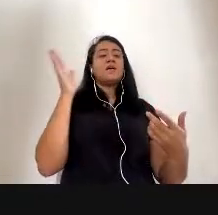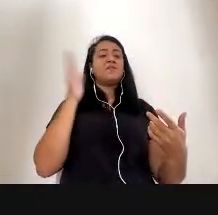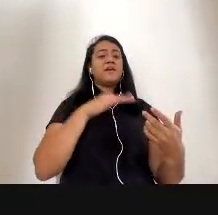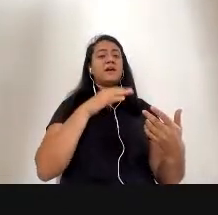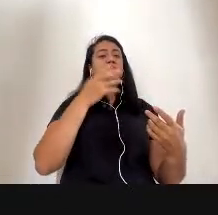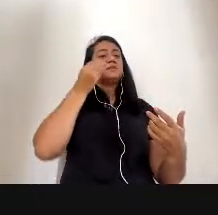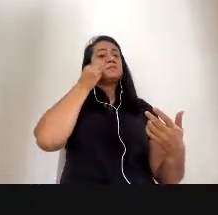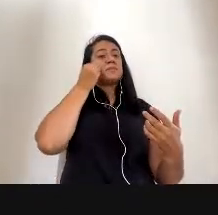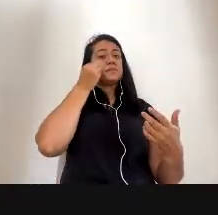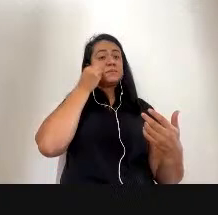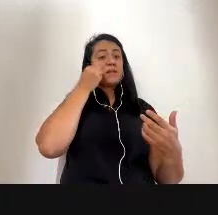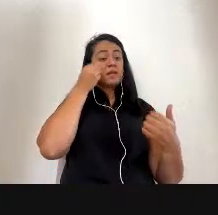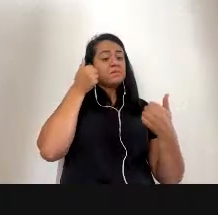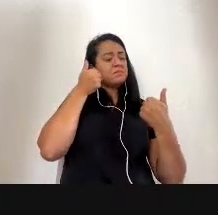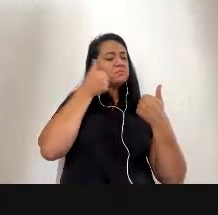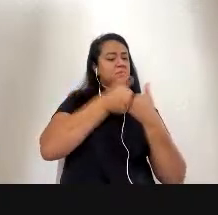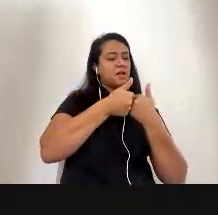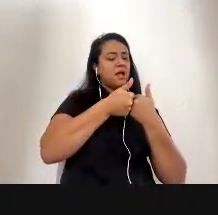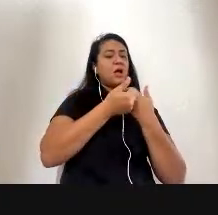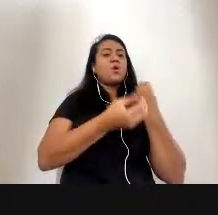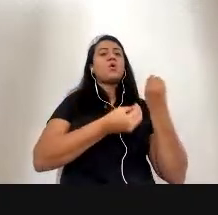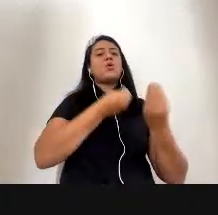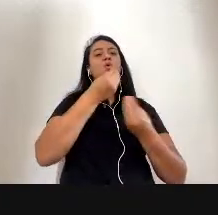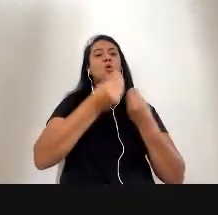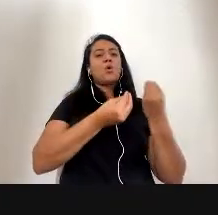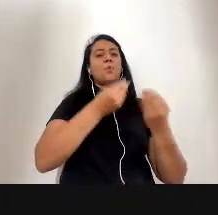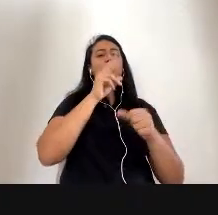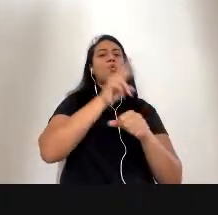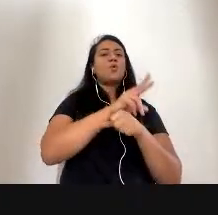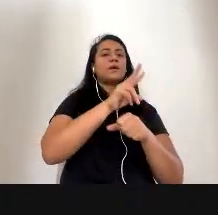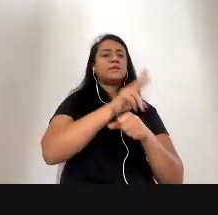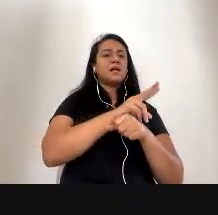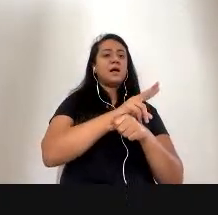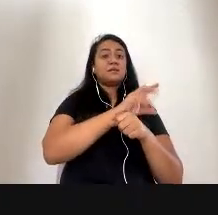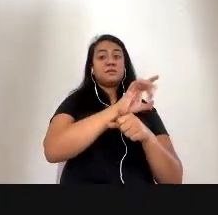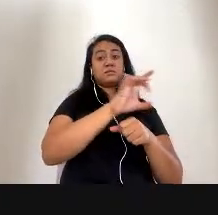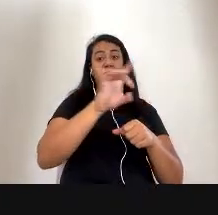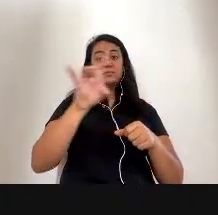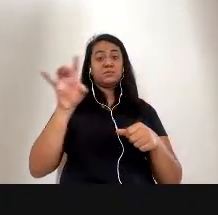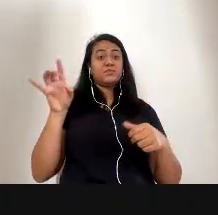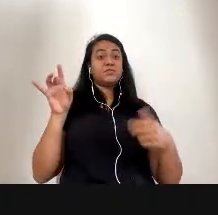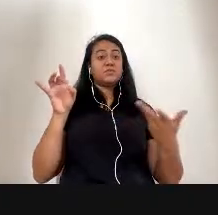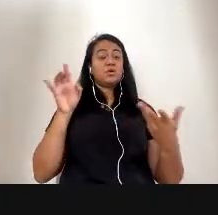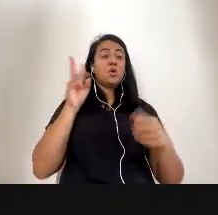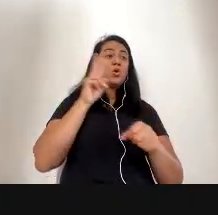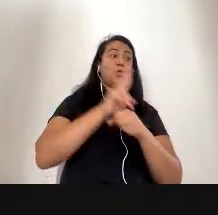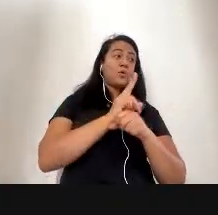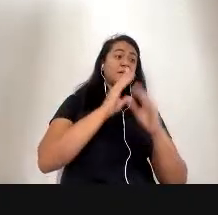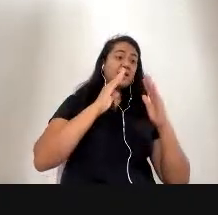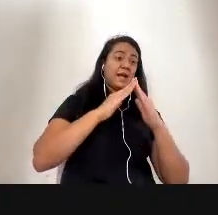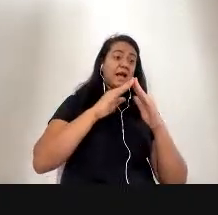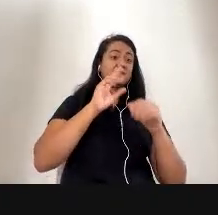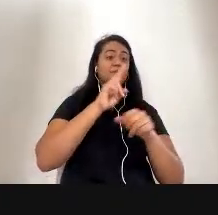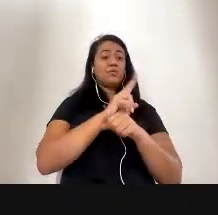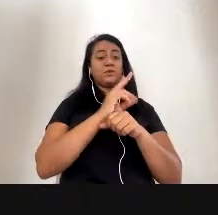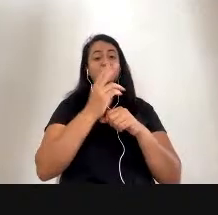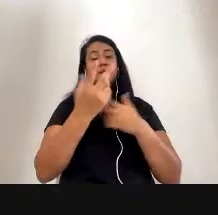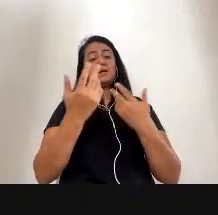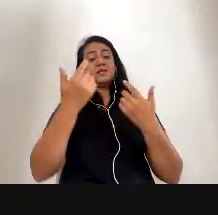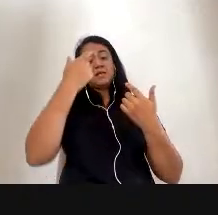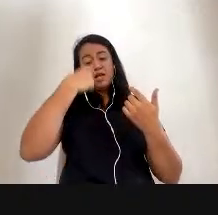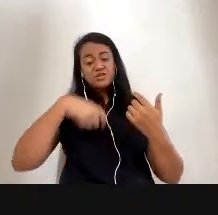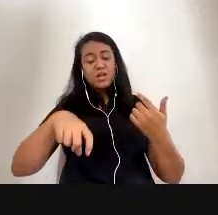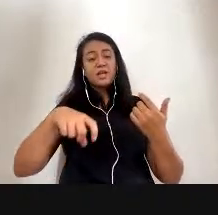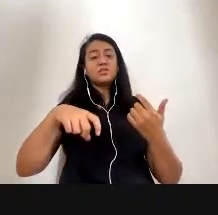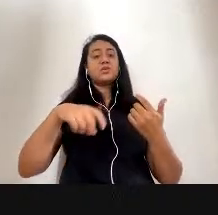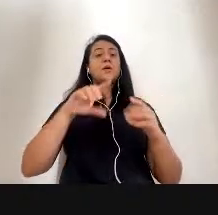do cuidar mais próximo, cuidar de outro indivíduo, porque a gente cuida o tempo todo, a gente cuida da nossa casa, a gente cuida da gente mesma, mas cuidar